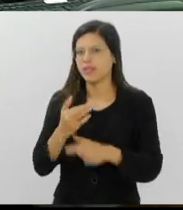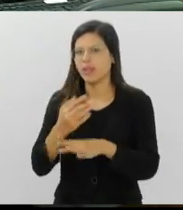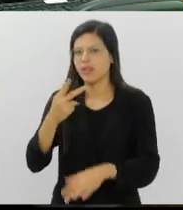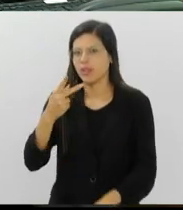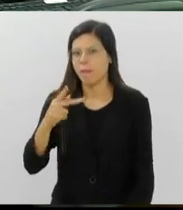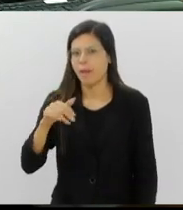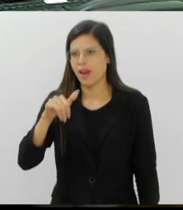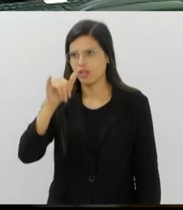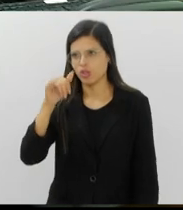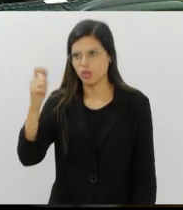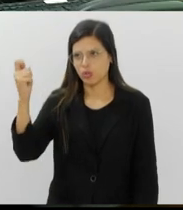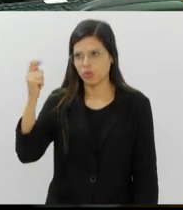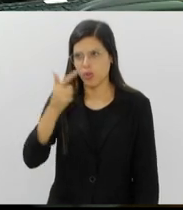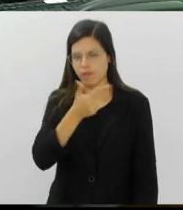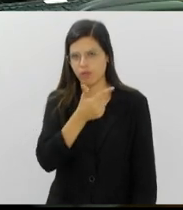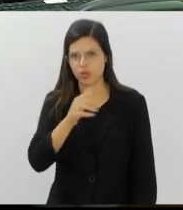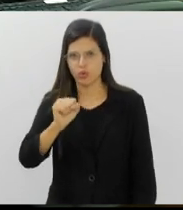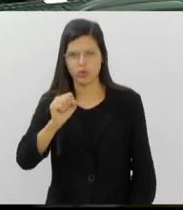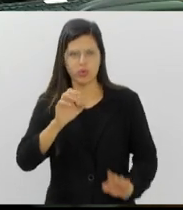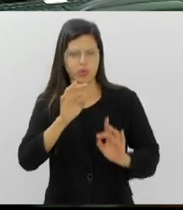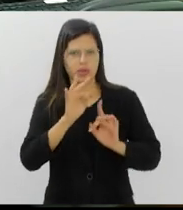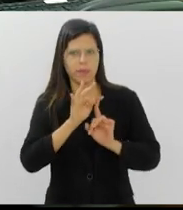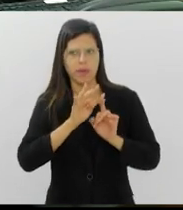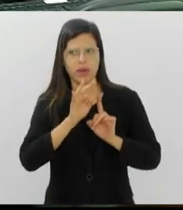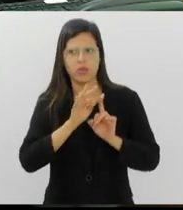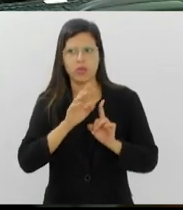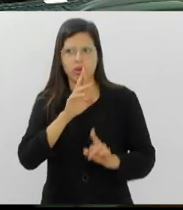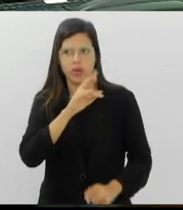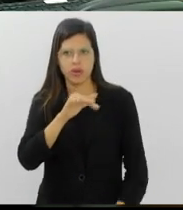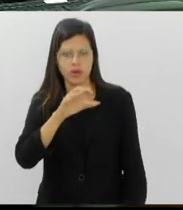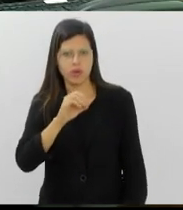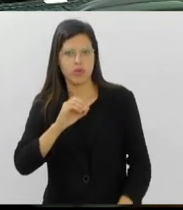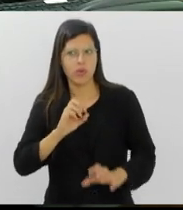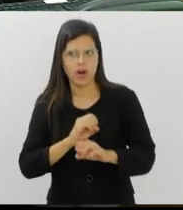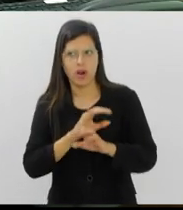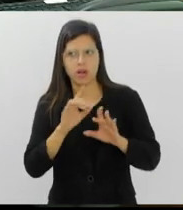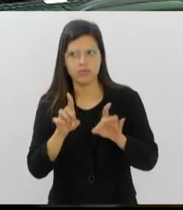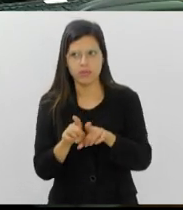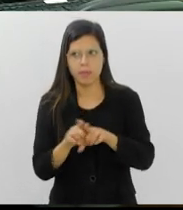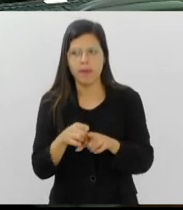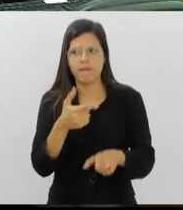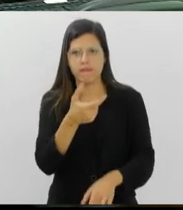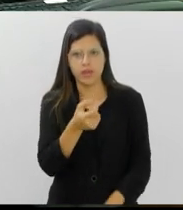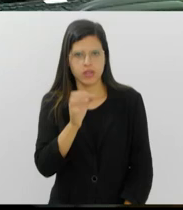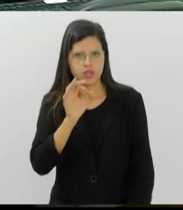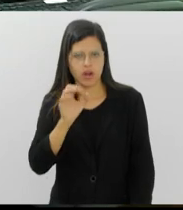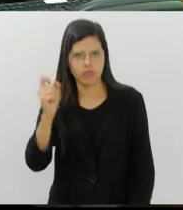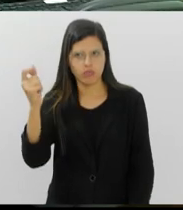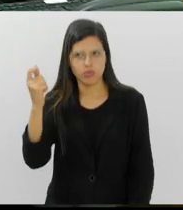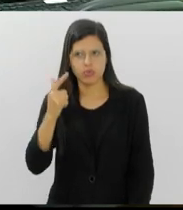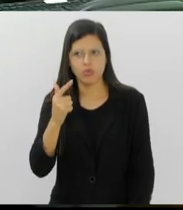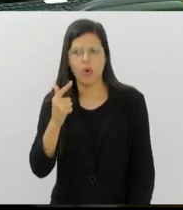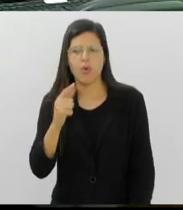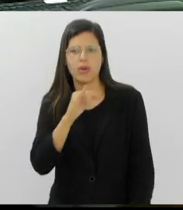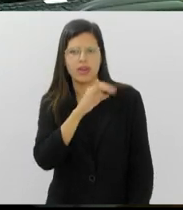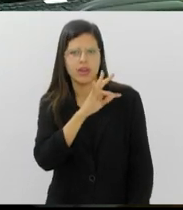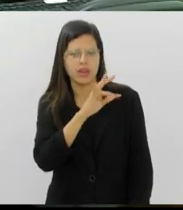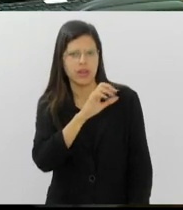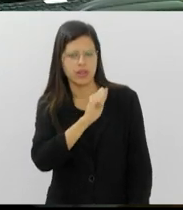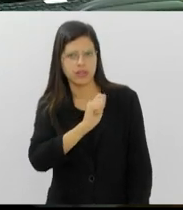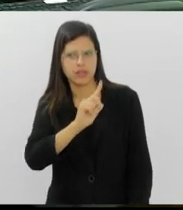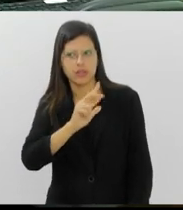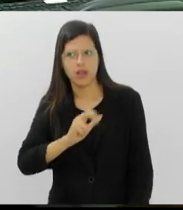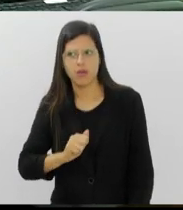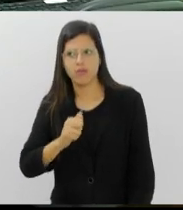sol, 28 graus. Rio Claro, também com sol, 20 graus. Itaúva está nublado, 28 graus. Ilás do